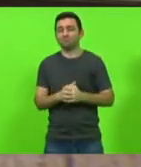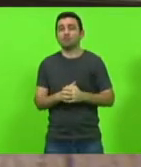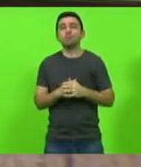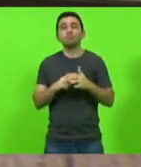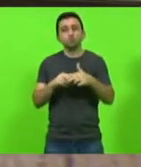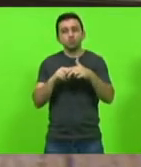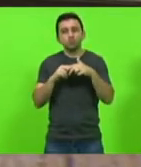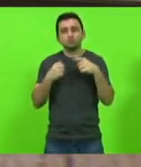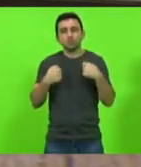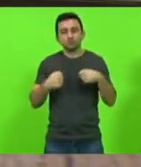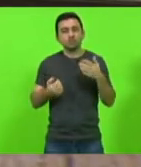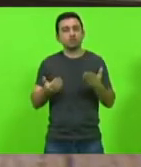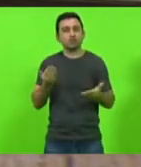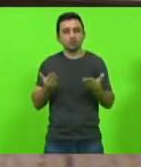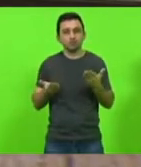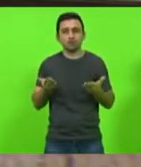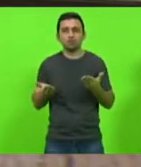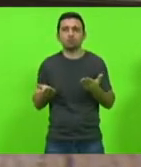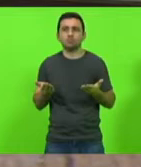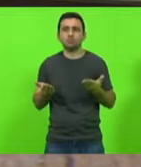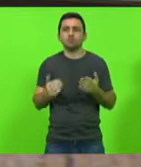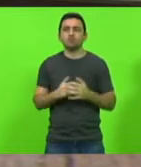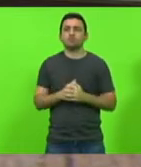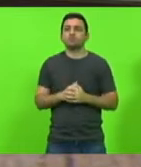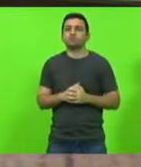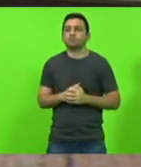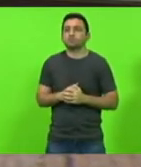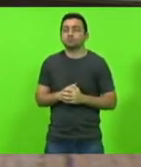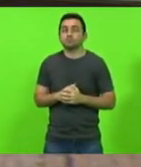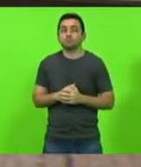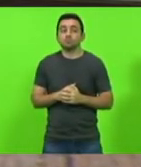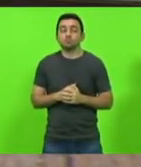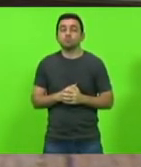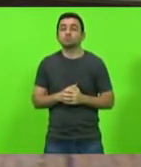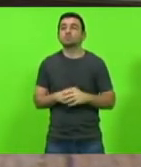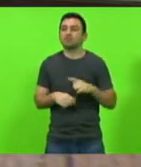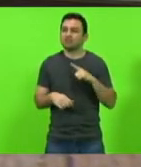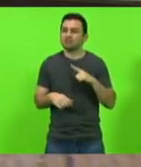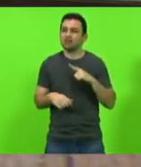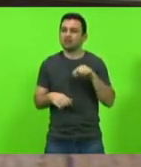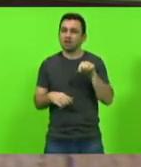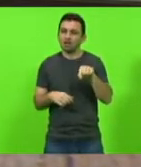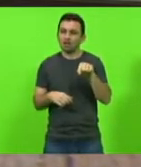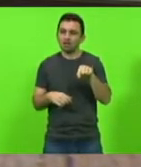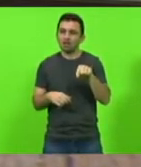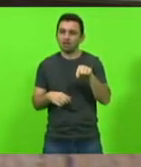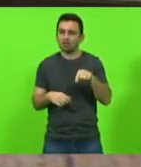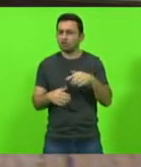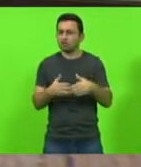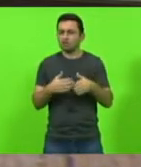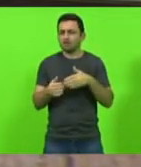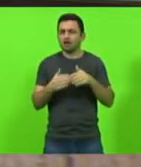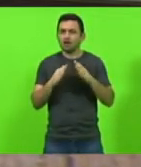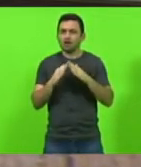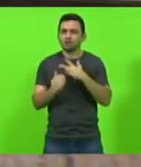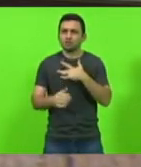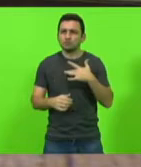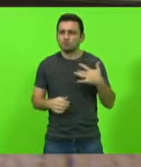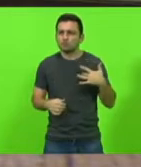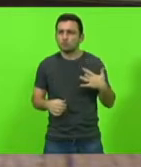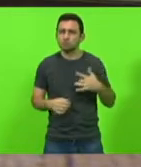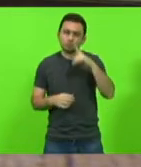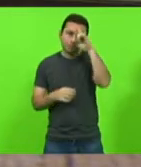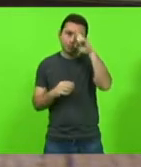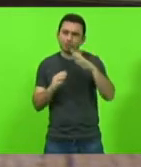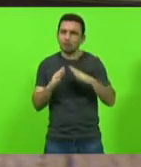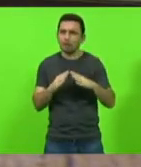senso diz que numa casa de saúde seja um laboratório um posto de saúde um hospital as